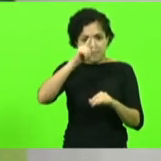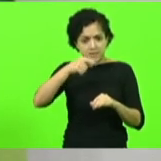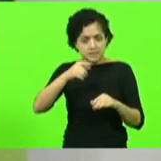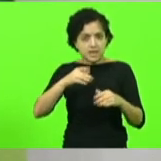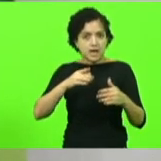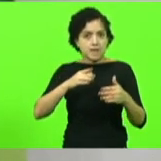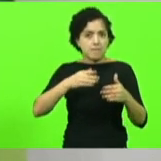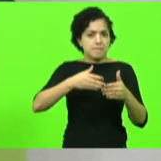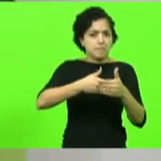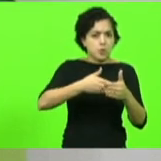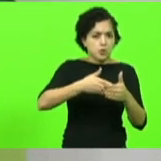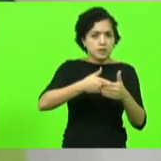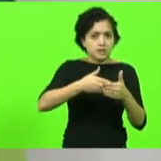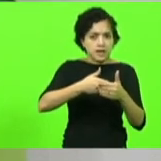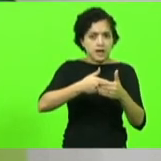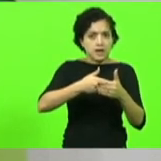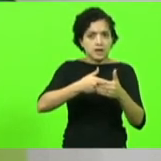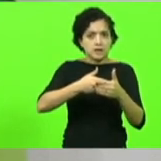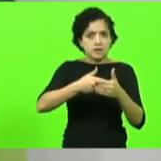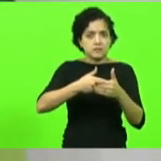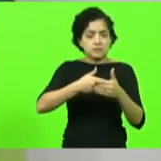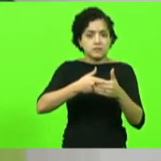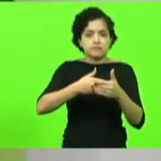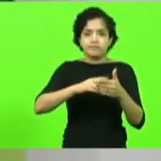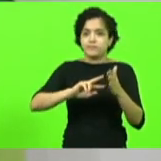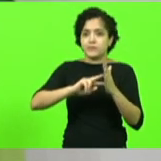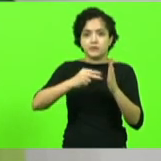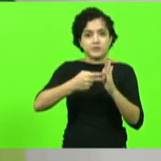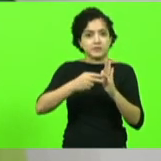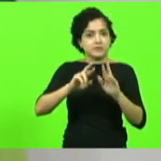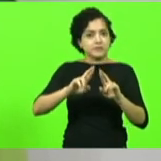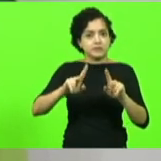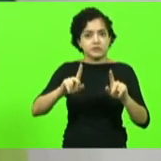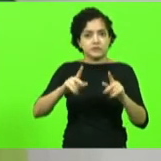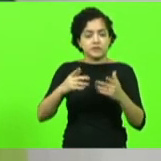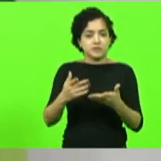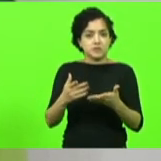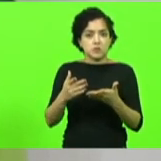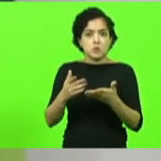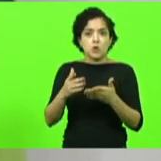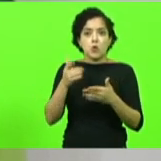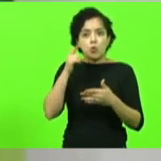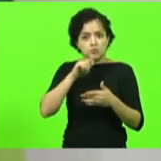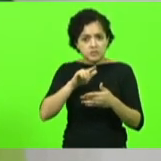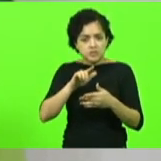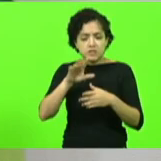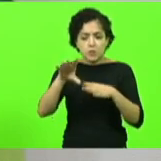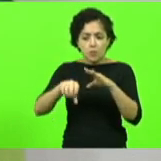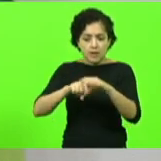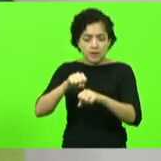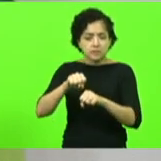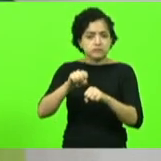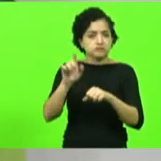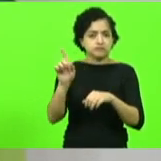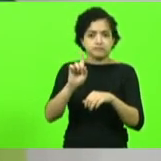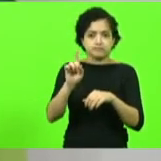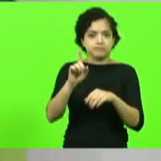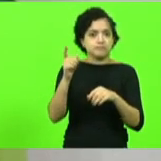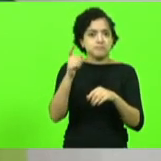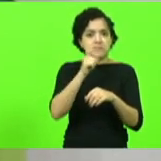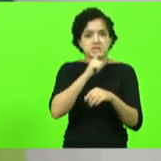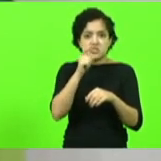não significa bloqueio por isso o governo de Santa Catarina não recuperou nenhum dinheiro isso é uma mentira é uma